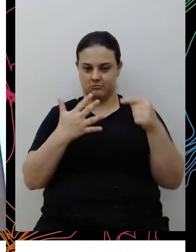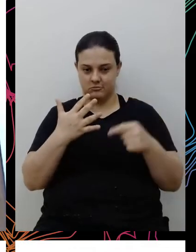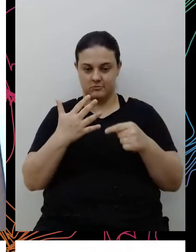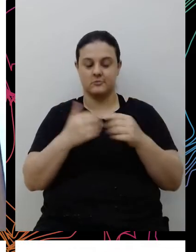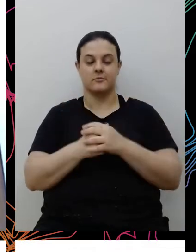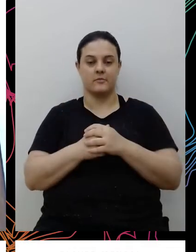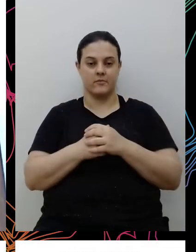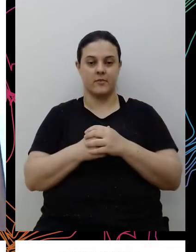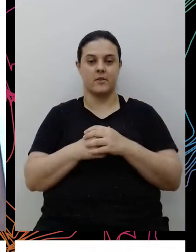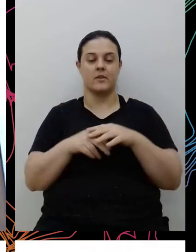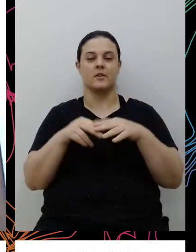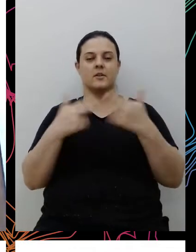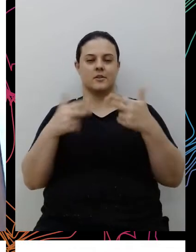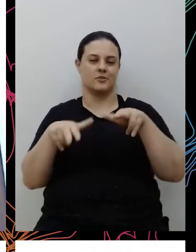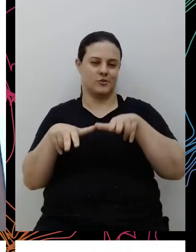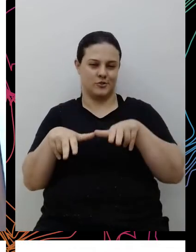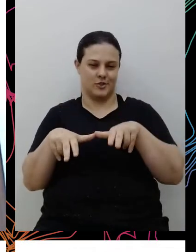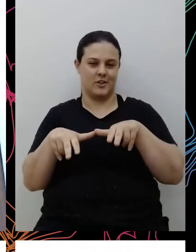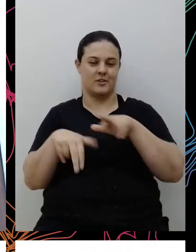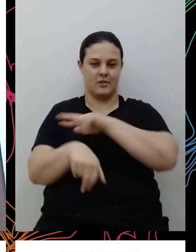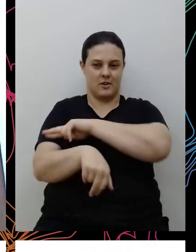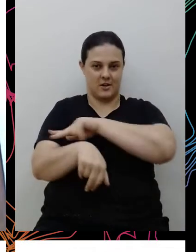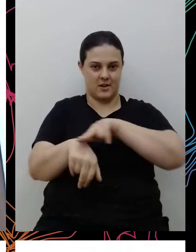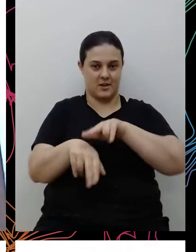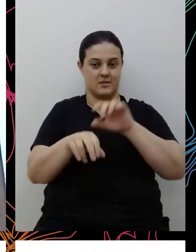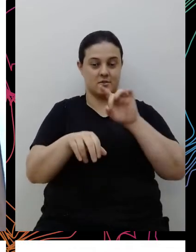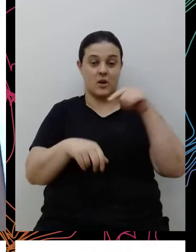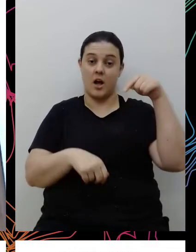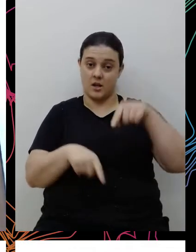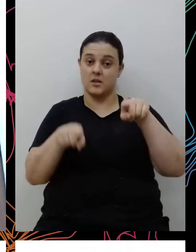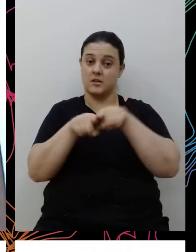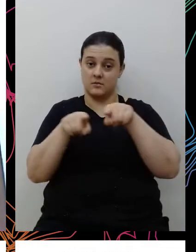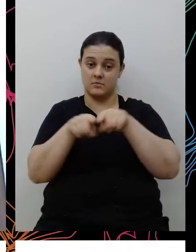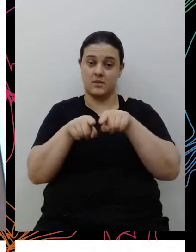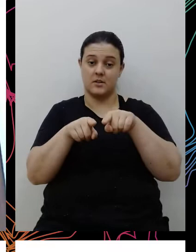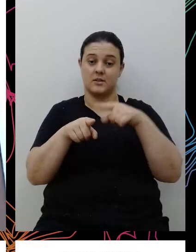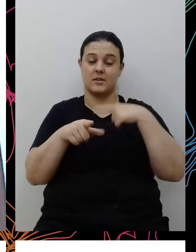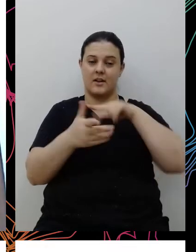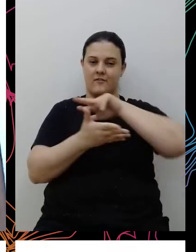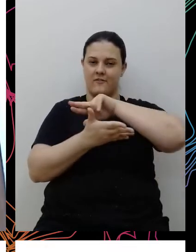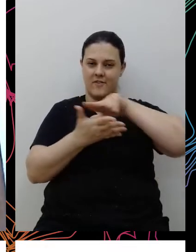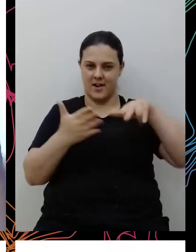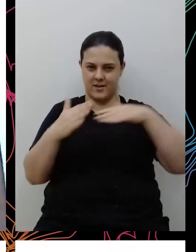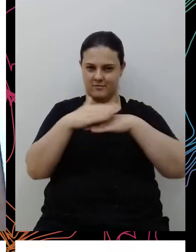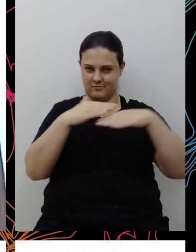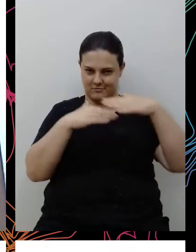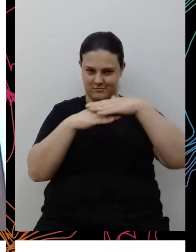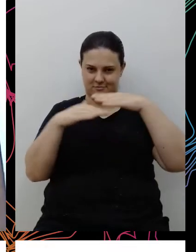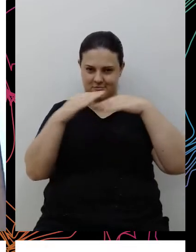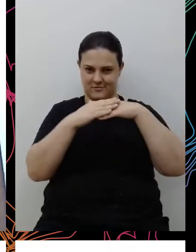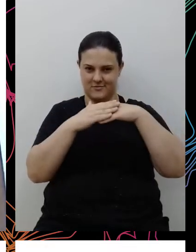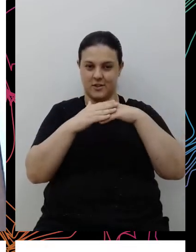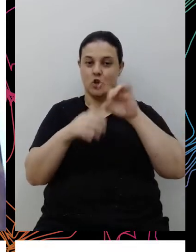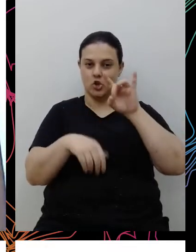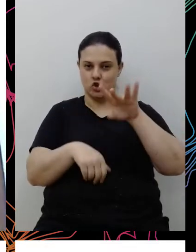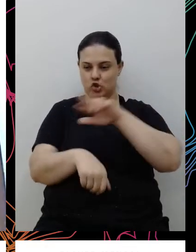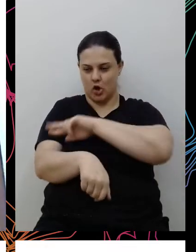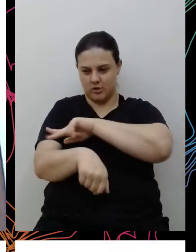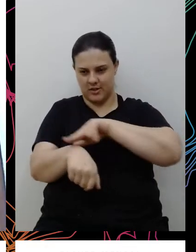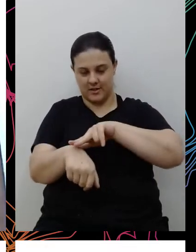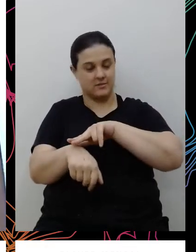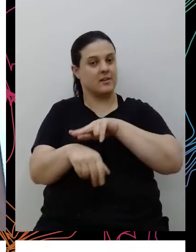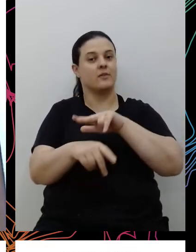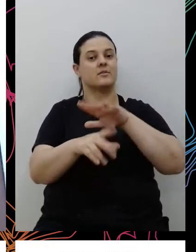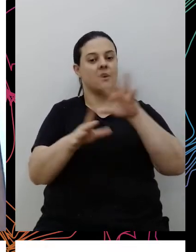e de gênero, né? Porque aqui no EDS a gente trabalha muito uma perspectiva transversal, a gente não consegue mais falar de raça isolada, a gente